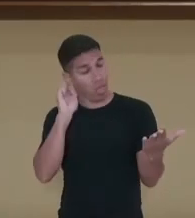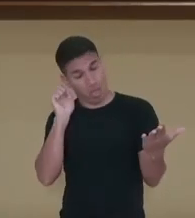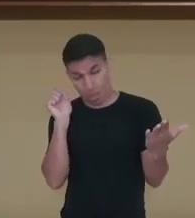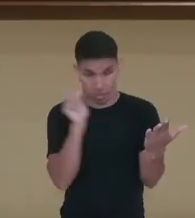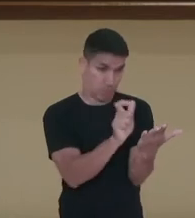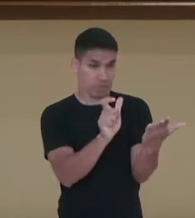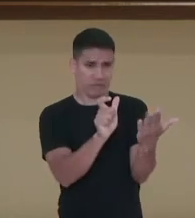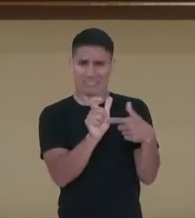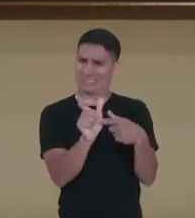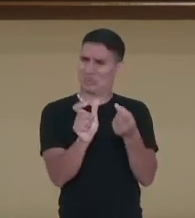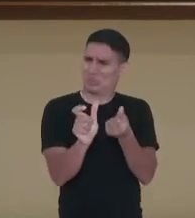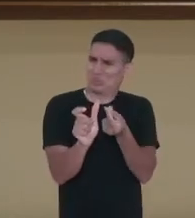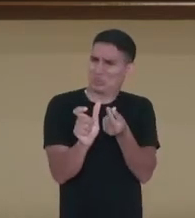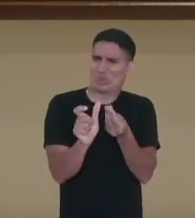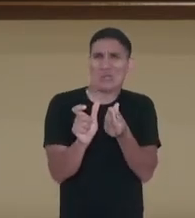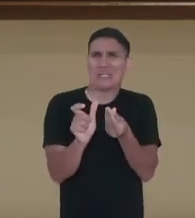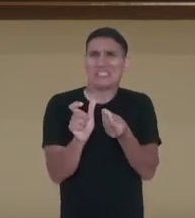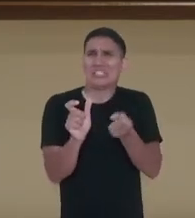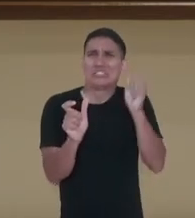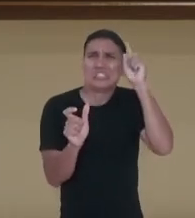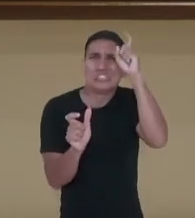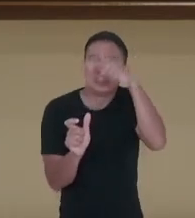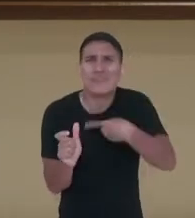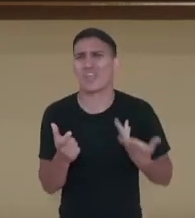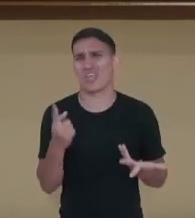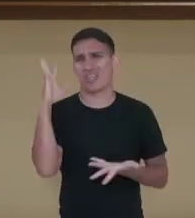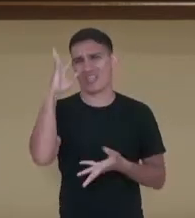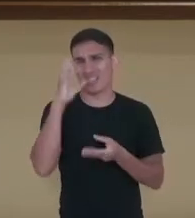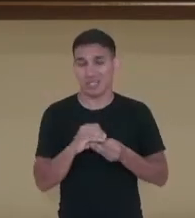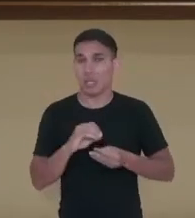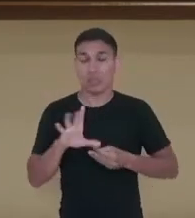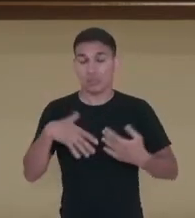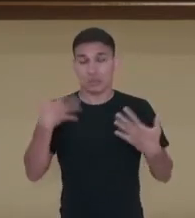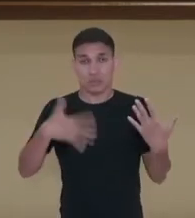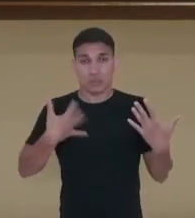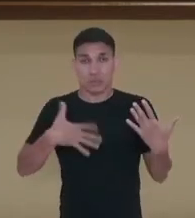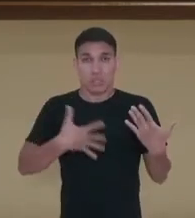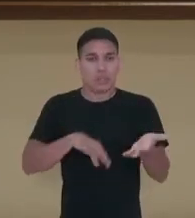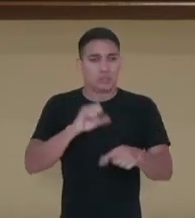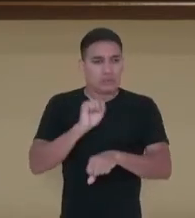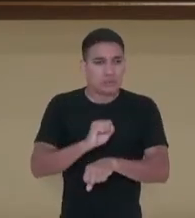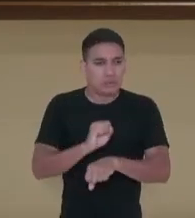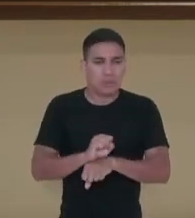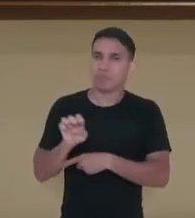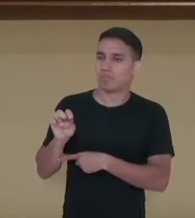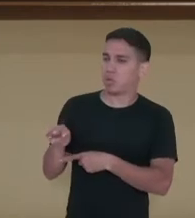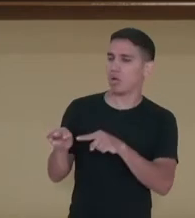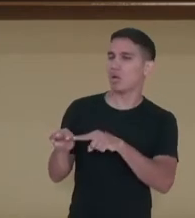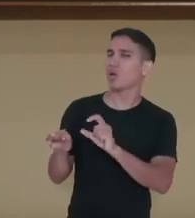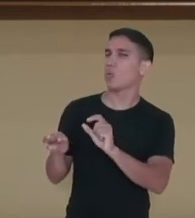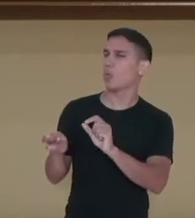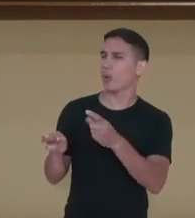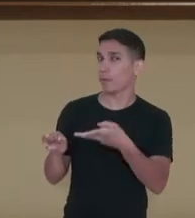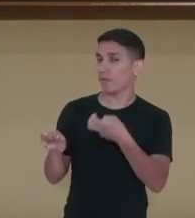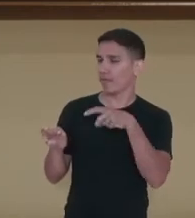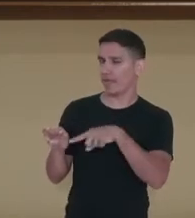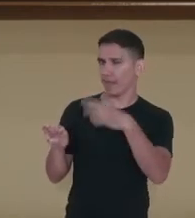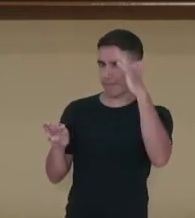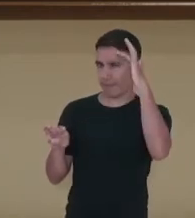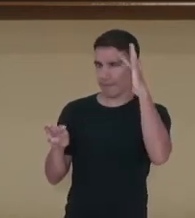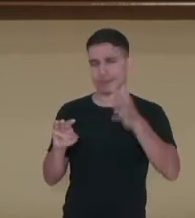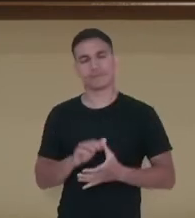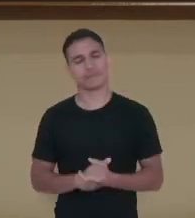ela era difícil de entender. Que momento passei? Vejam que ele deu três pontinhos ali para refletir.